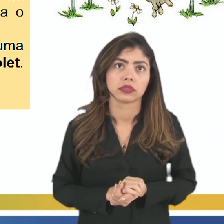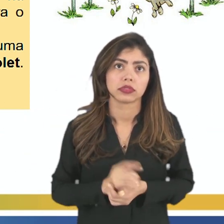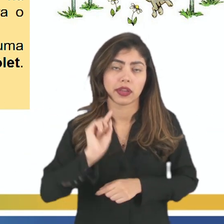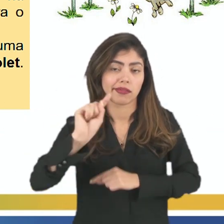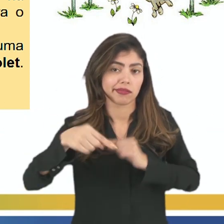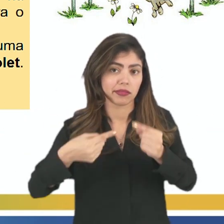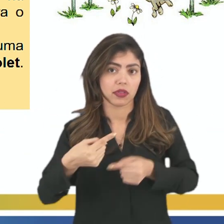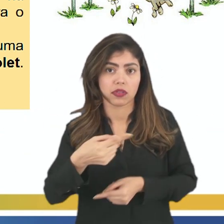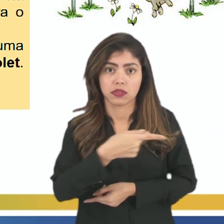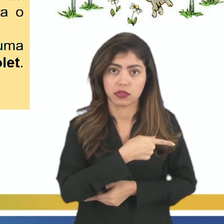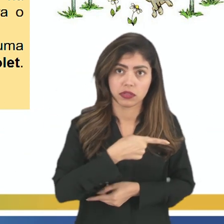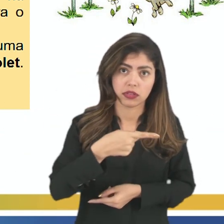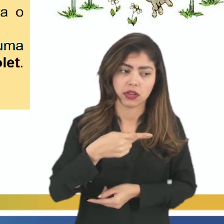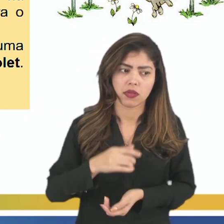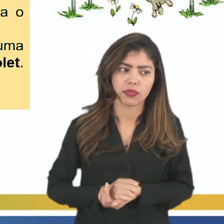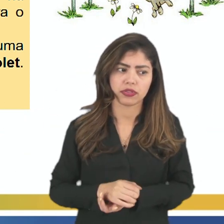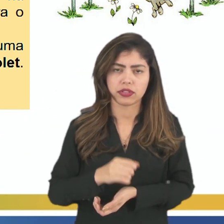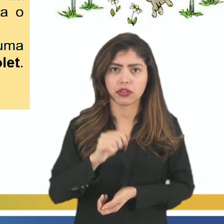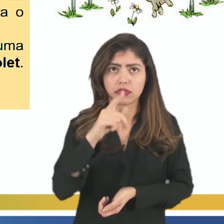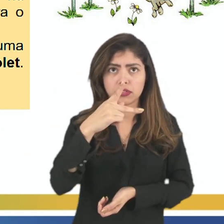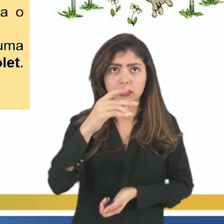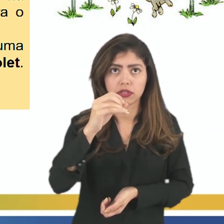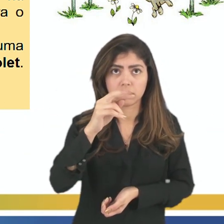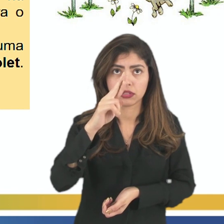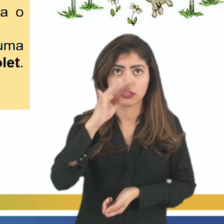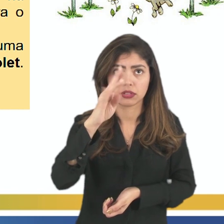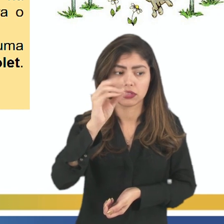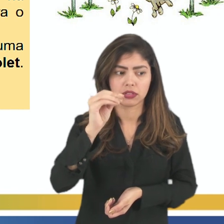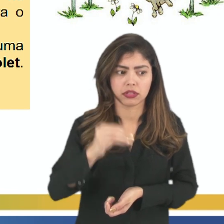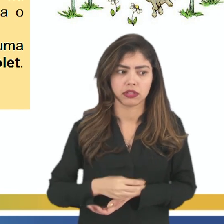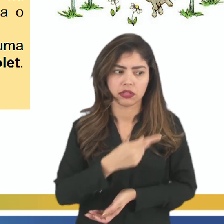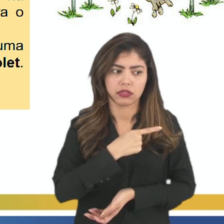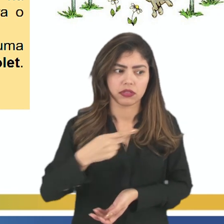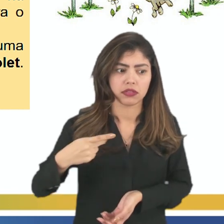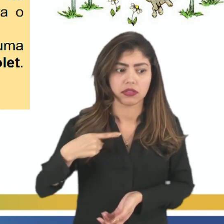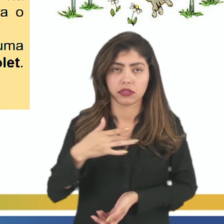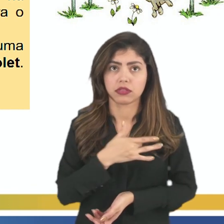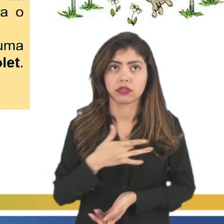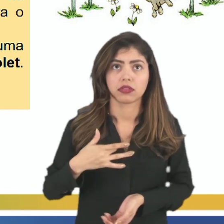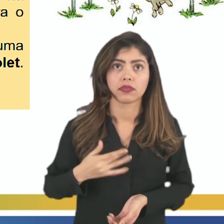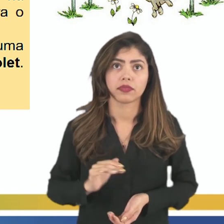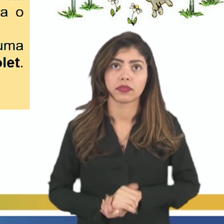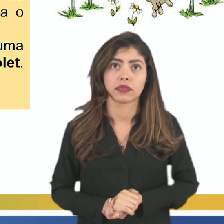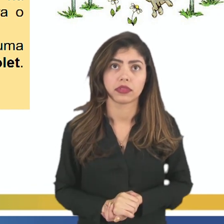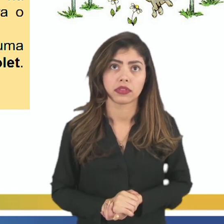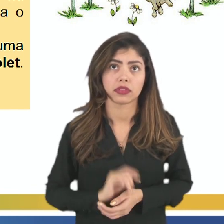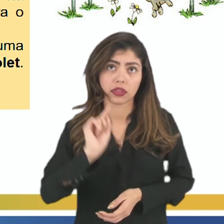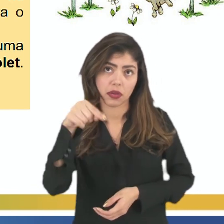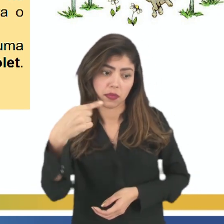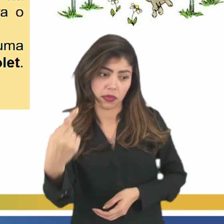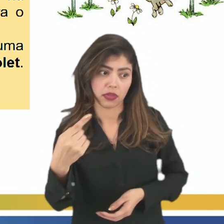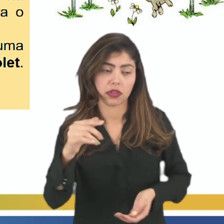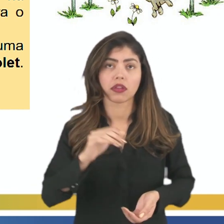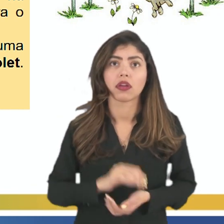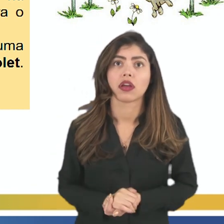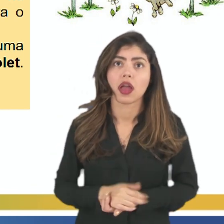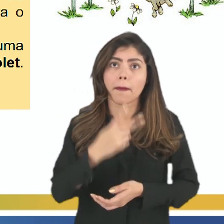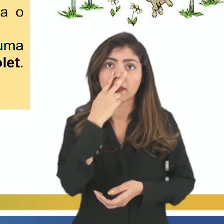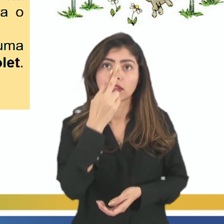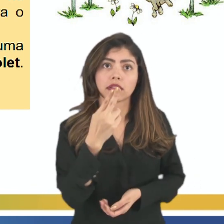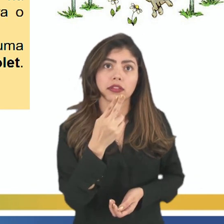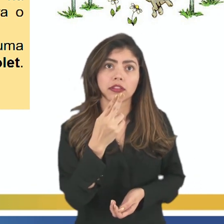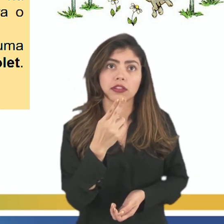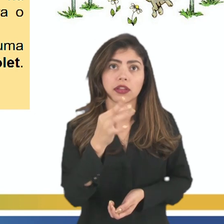posto de saúde. Depois disso, ficávamos parecendo